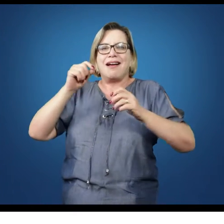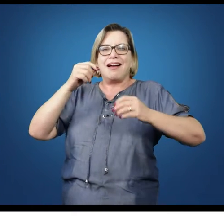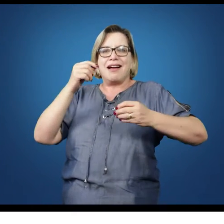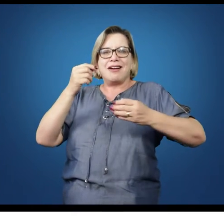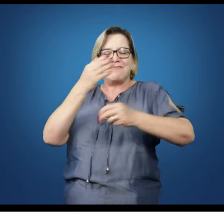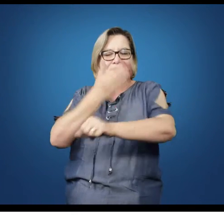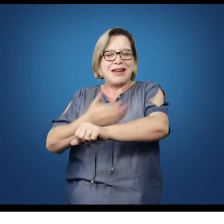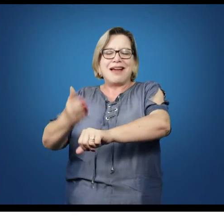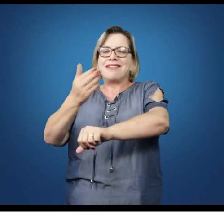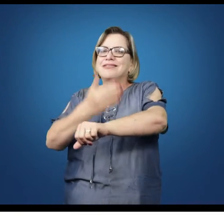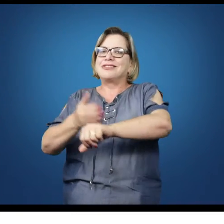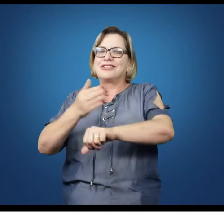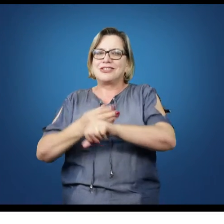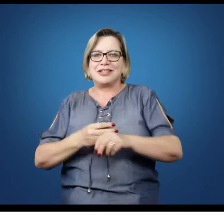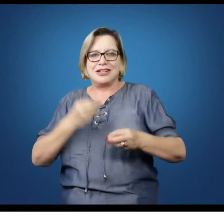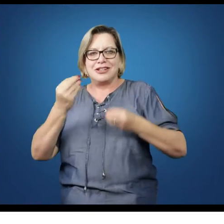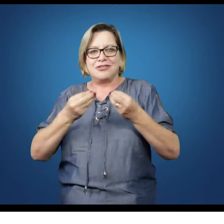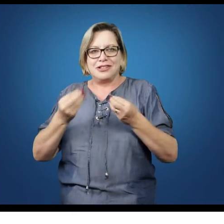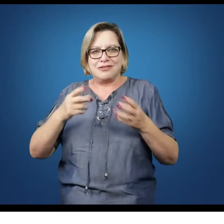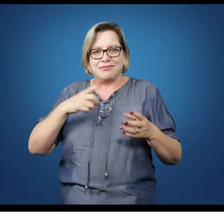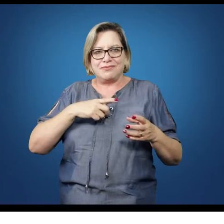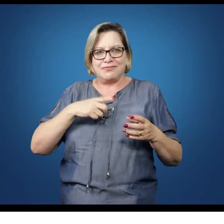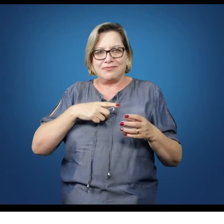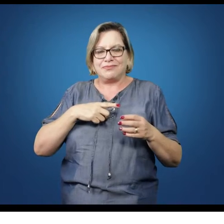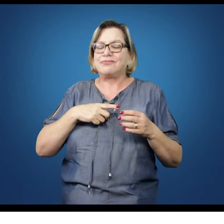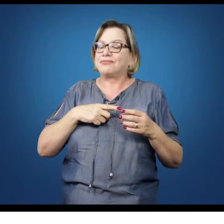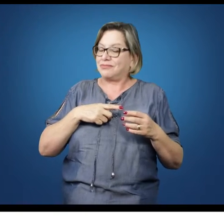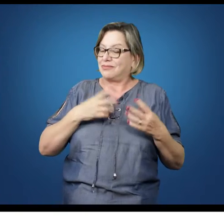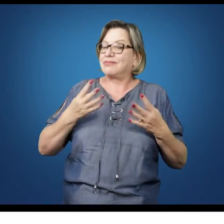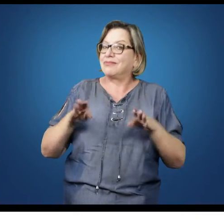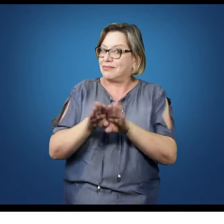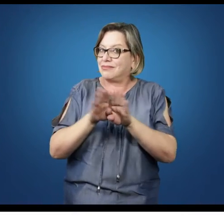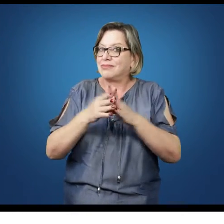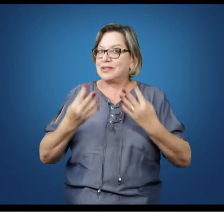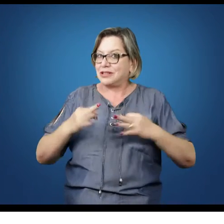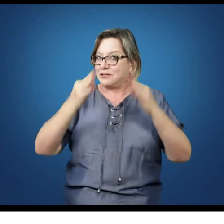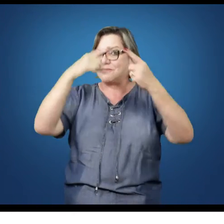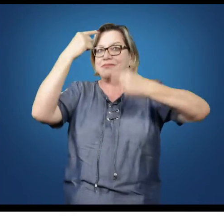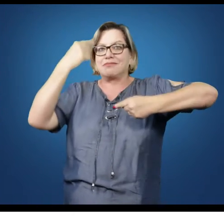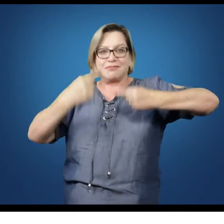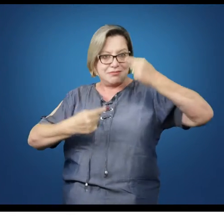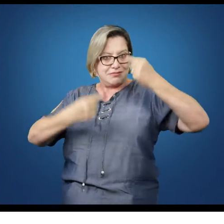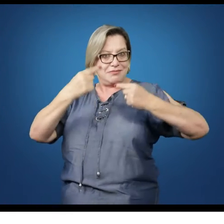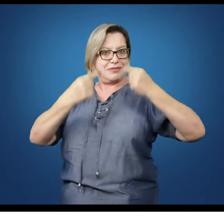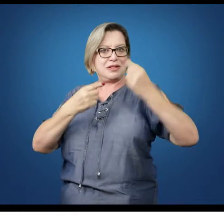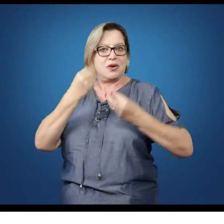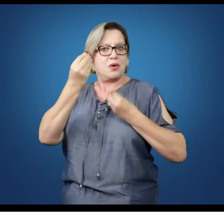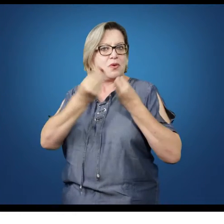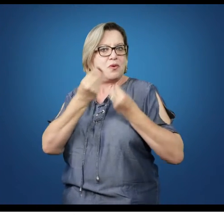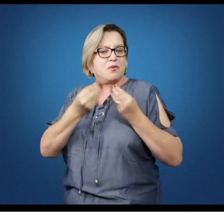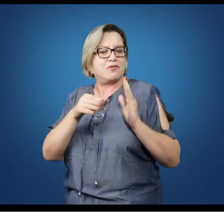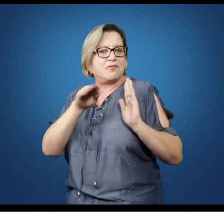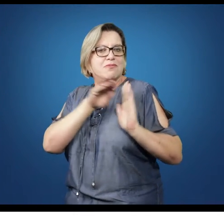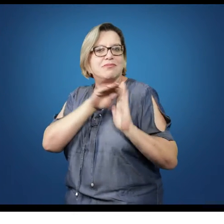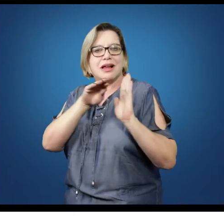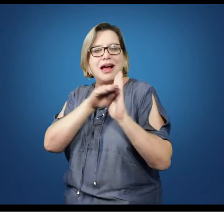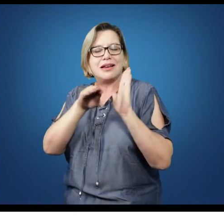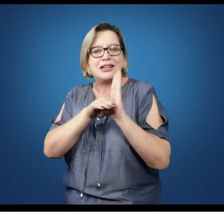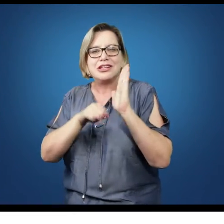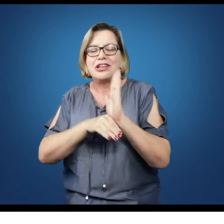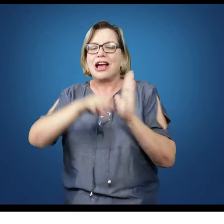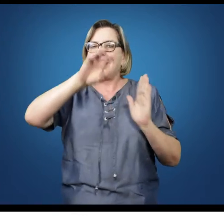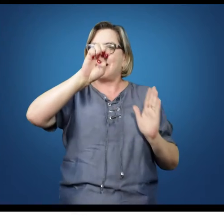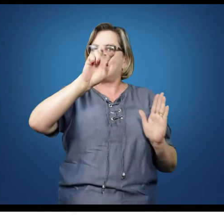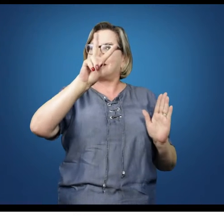prático da disciplina. Vocês vão ter também um aspecto mais teórico de discussão, de como planejar um determinado evento